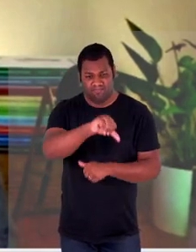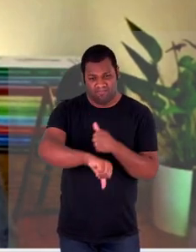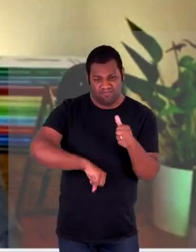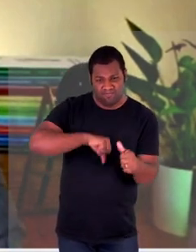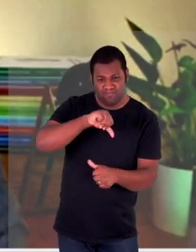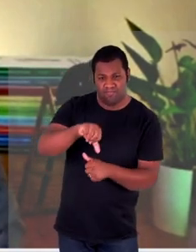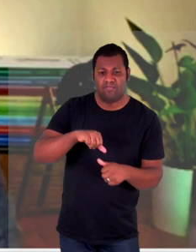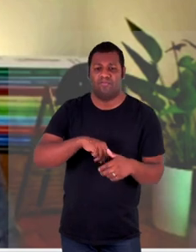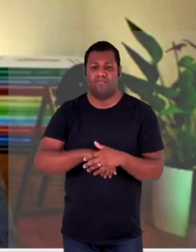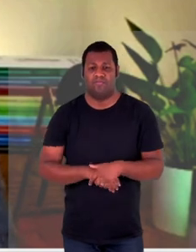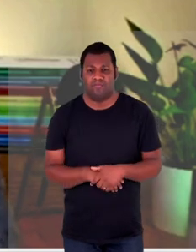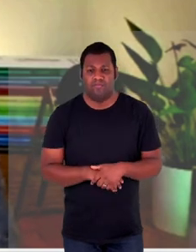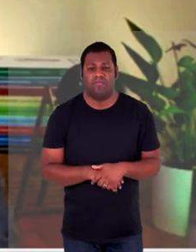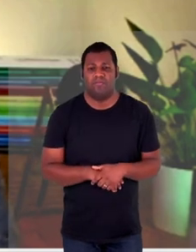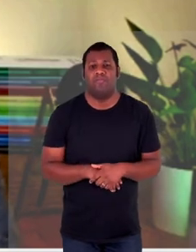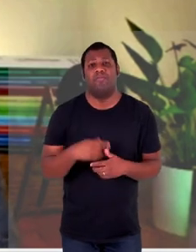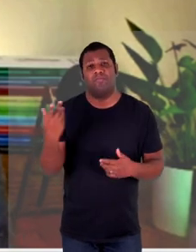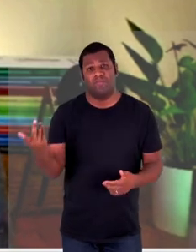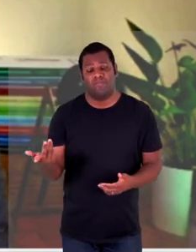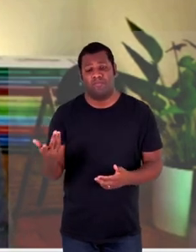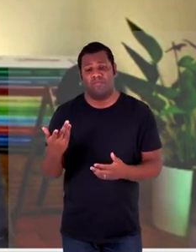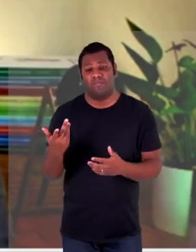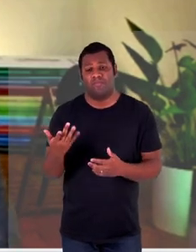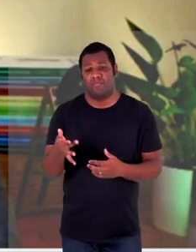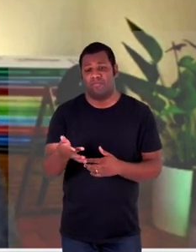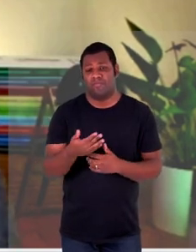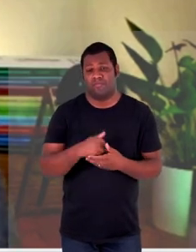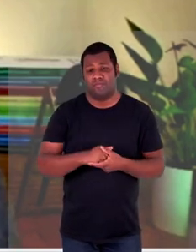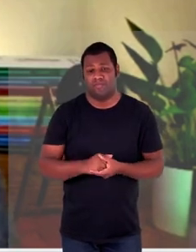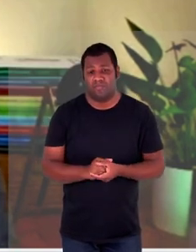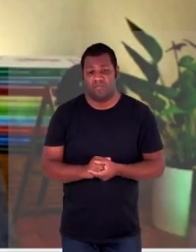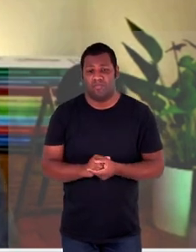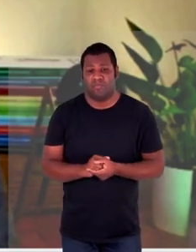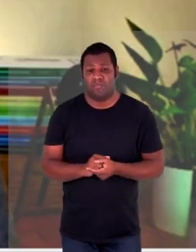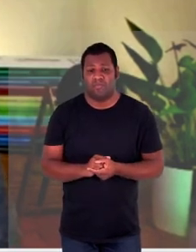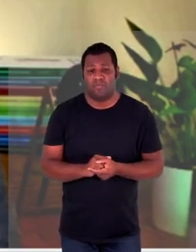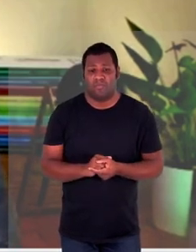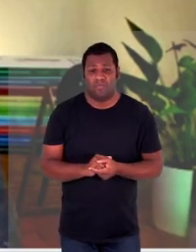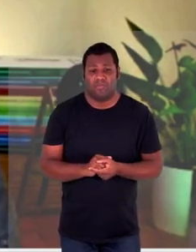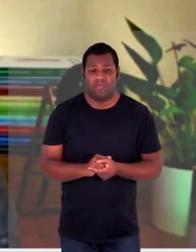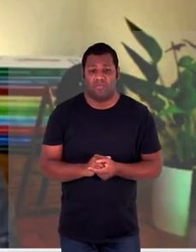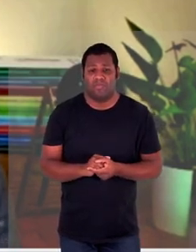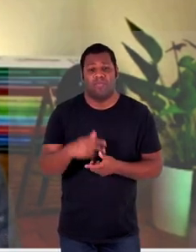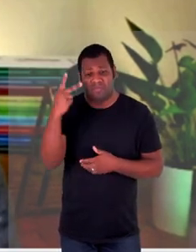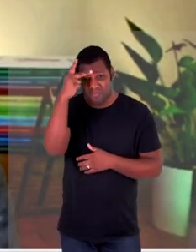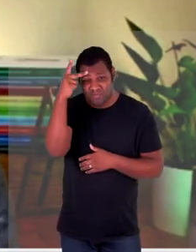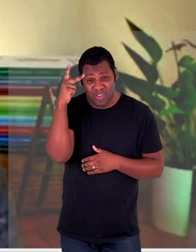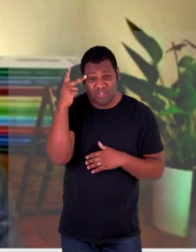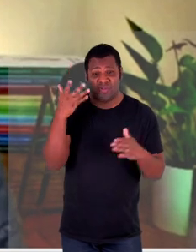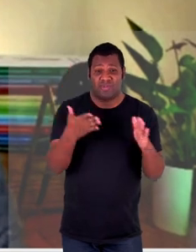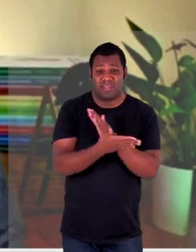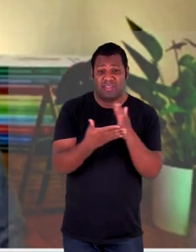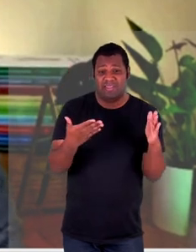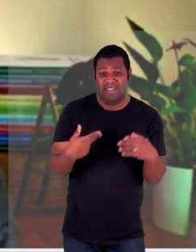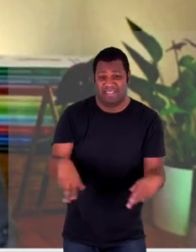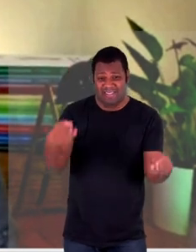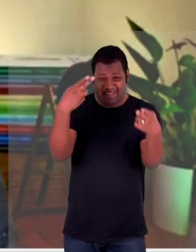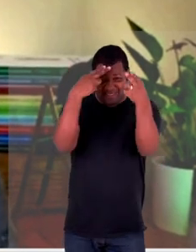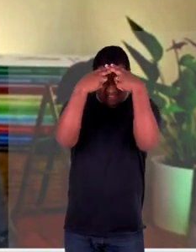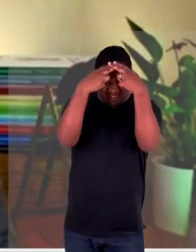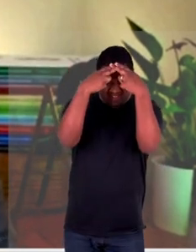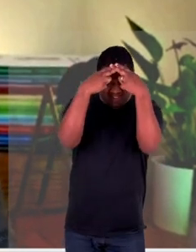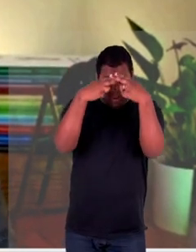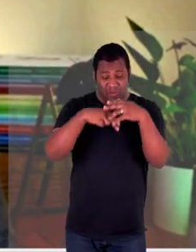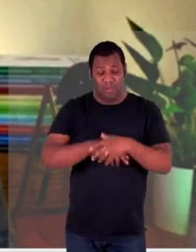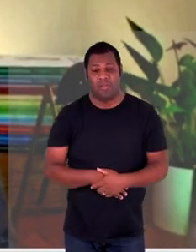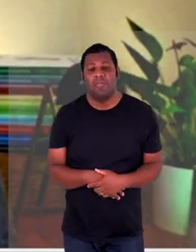releitura dos fatos ocorridos como uma parte do seu processo de lidar com esse conjunto de traumas e além desse